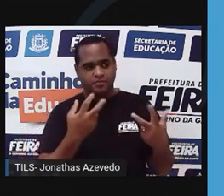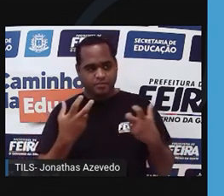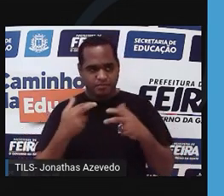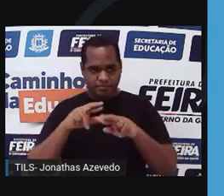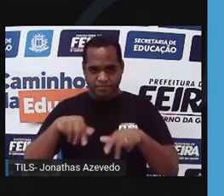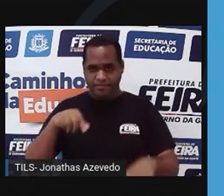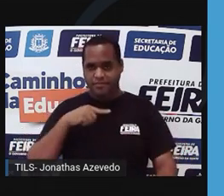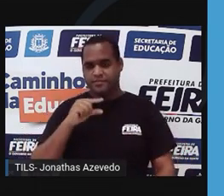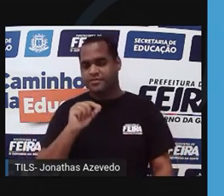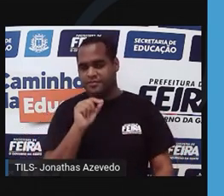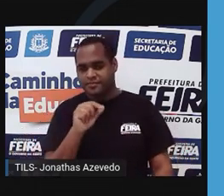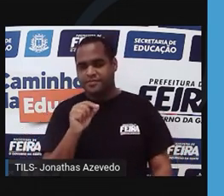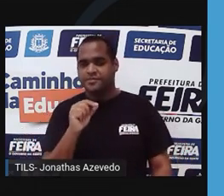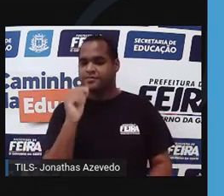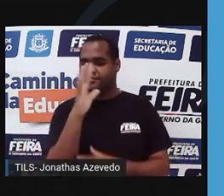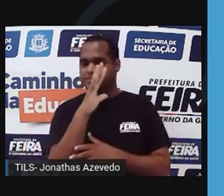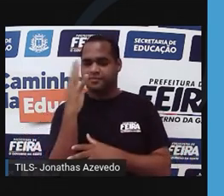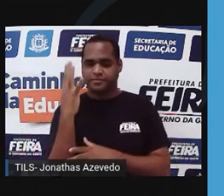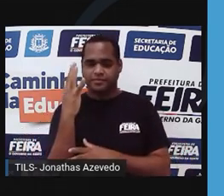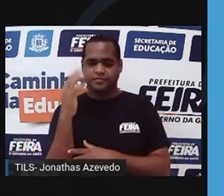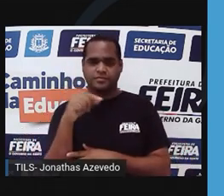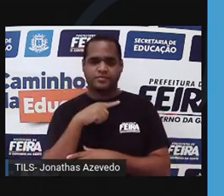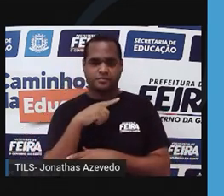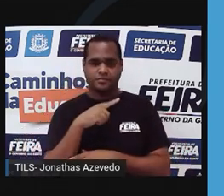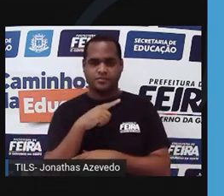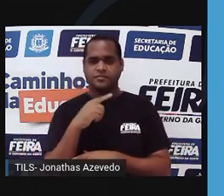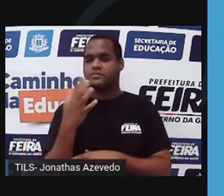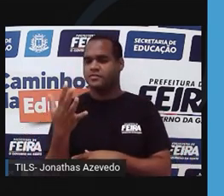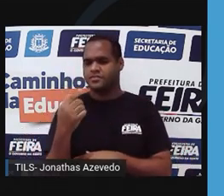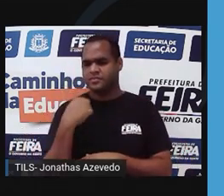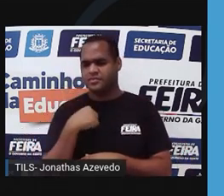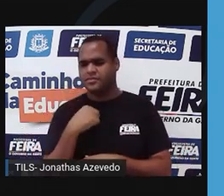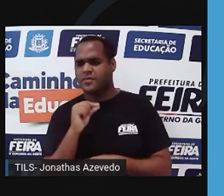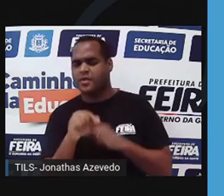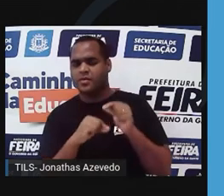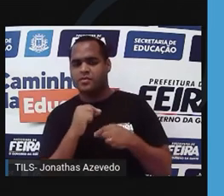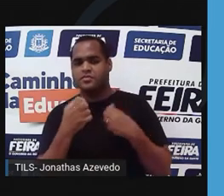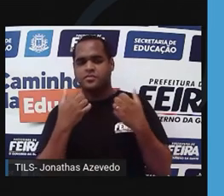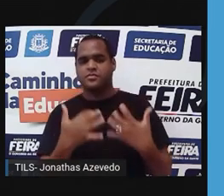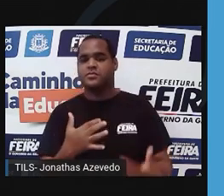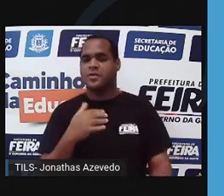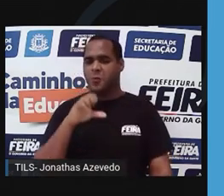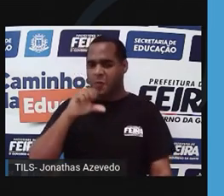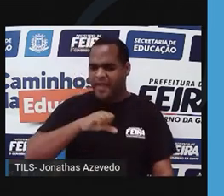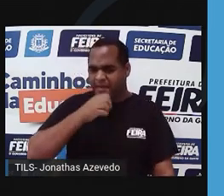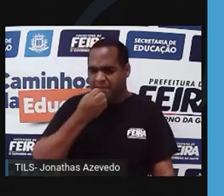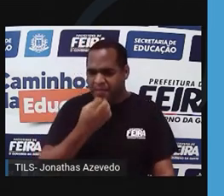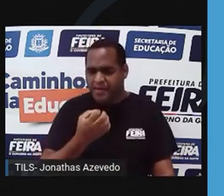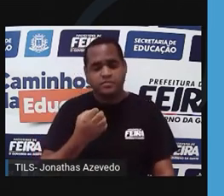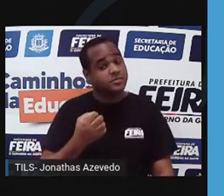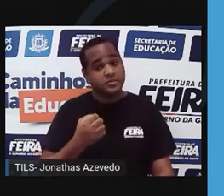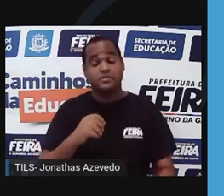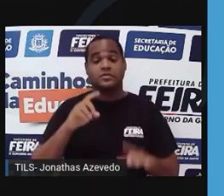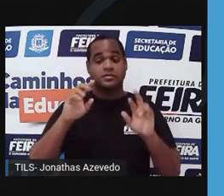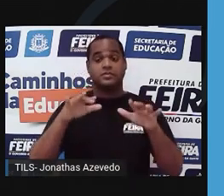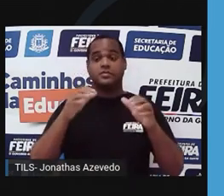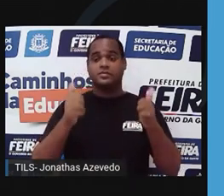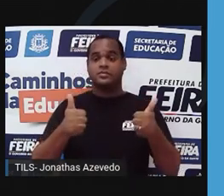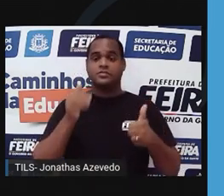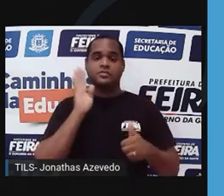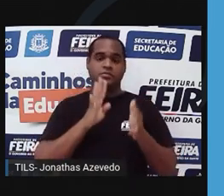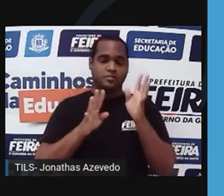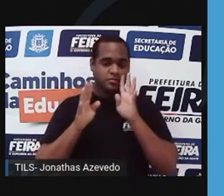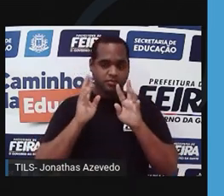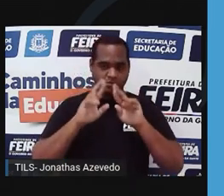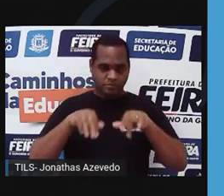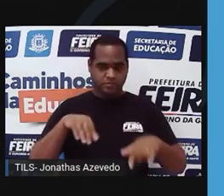o tronco da árvore, ele tem umas manchinhas, são líquens, não é nada de ruim, maravilhoso, indica que aquele ambiente está legal. Então, se aquele